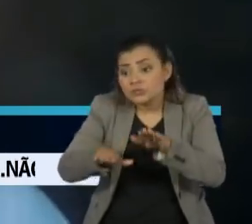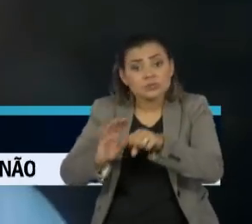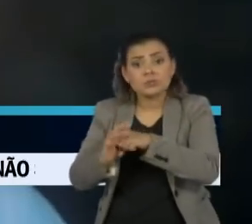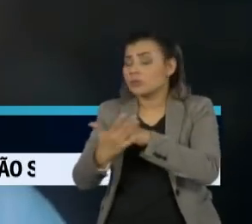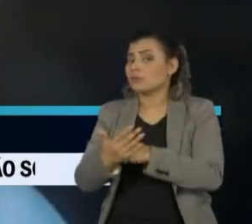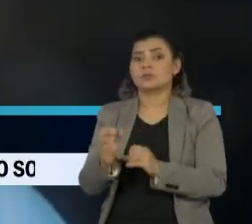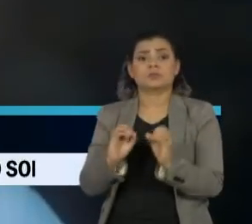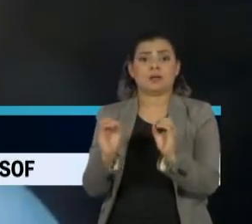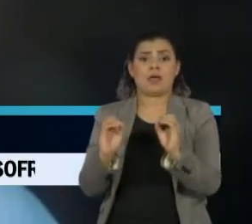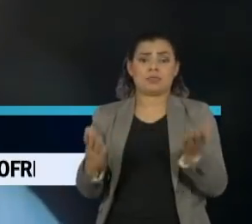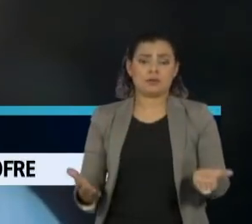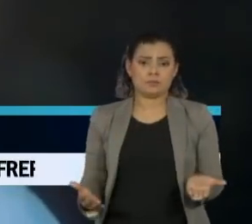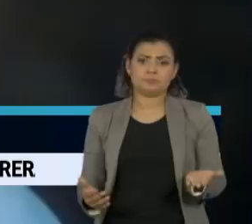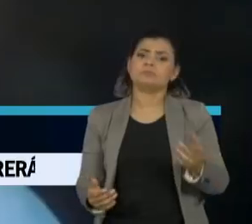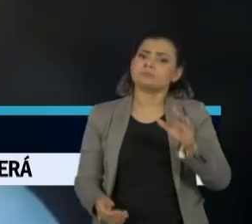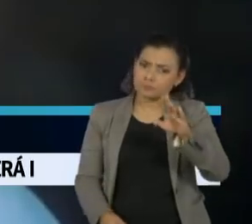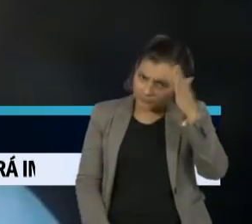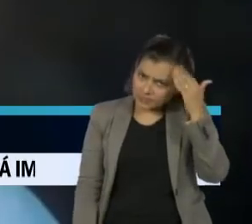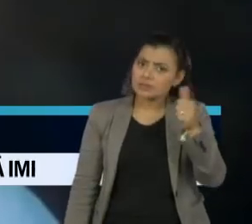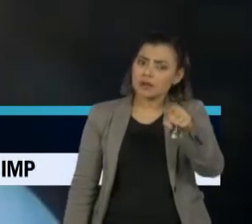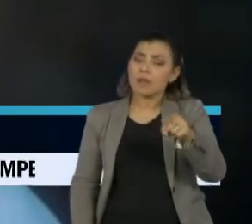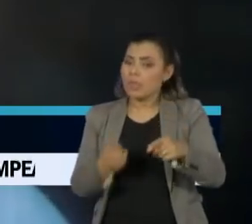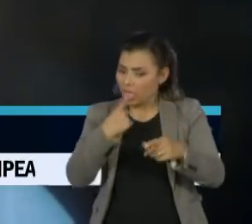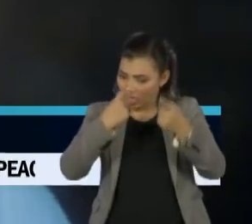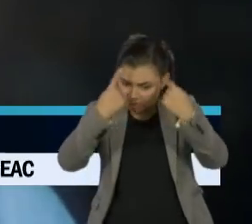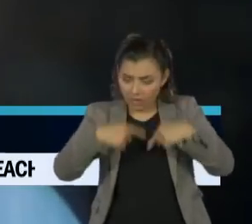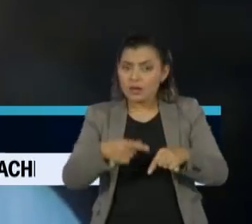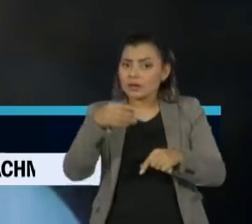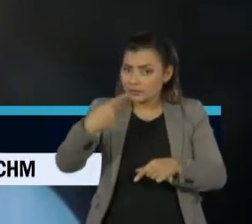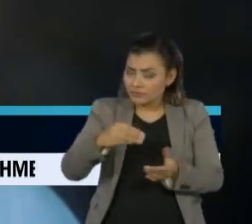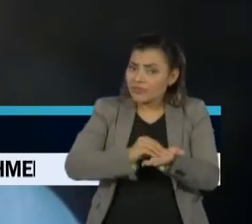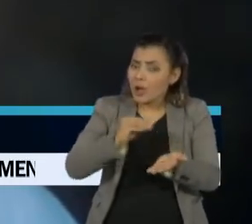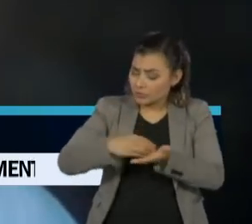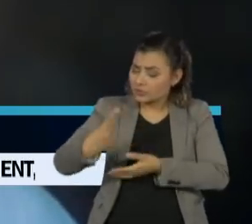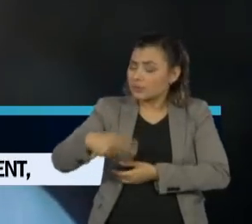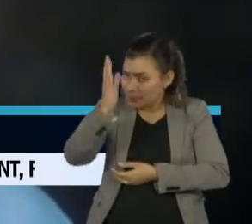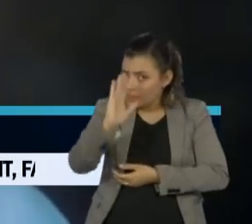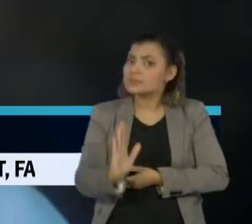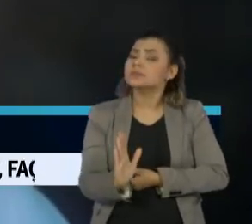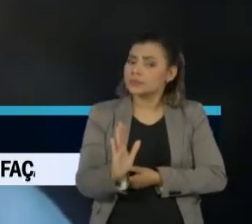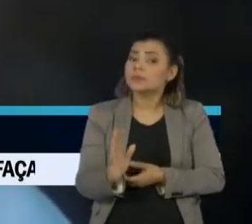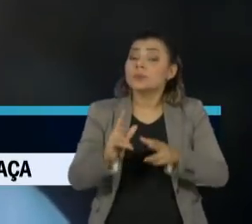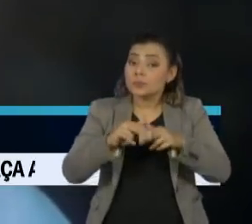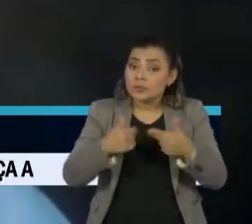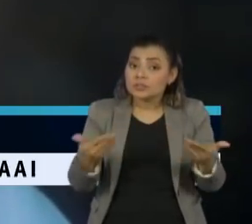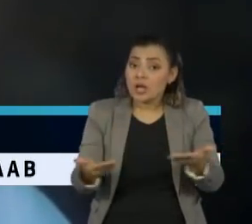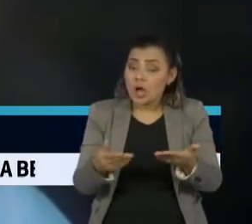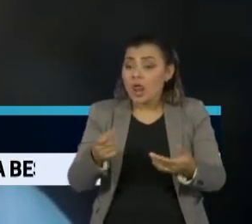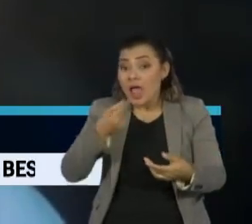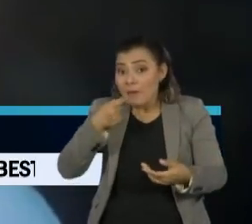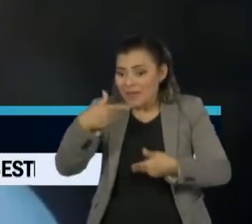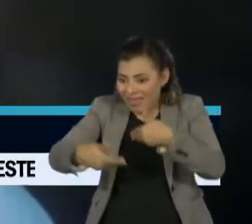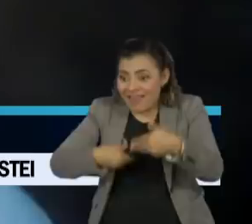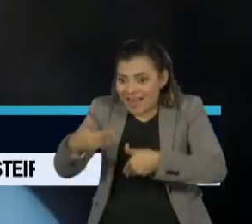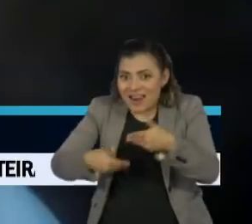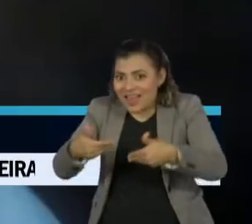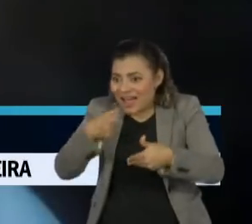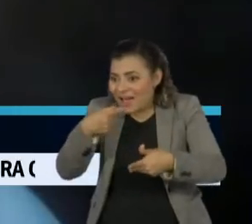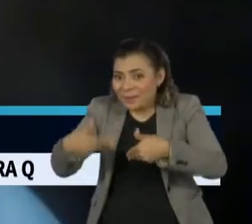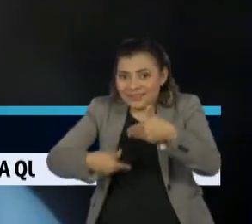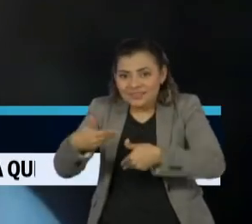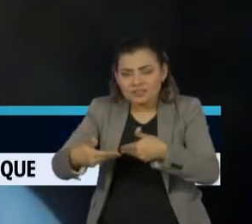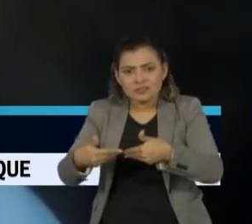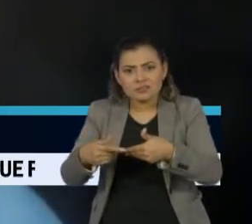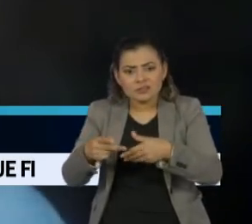E você sabe que nós temos uma carência grande de testes no nosso país. Então a gente vai, talvez, usar muita hidroxicloroquina para uma